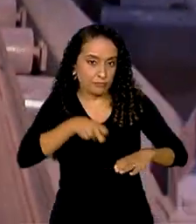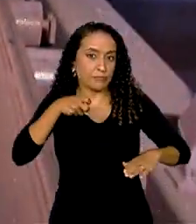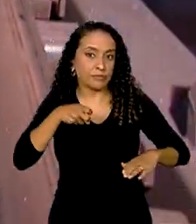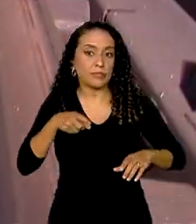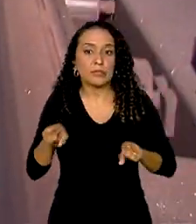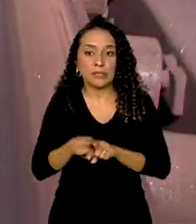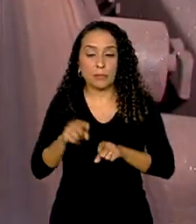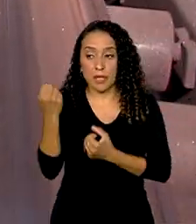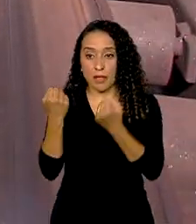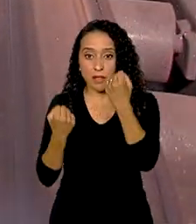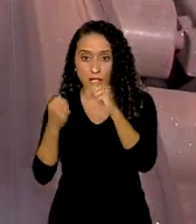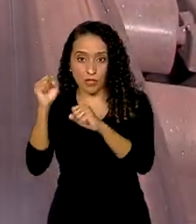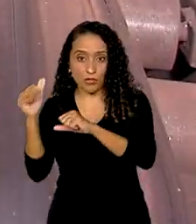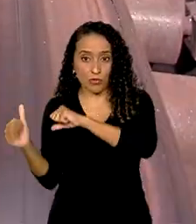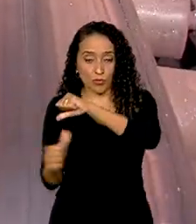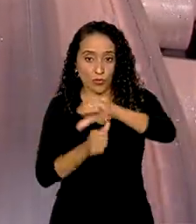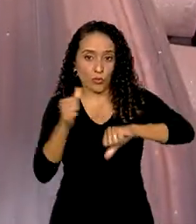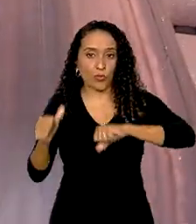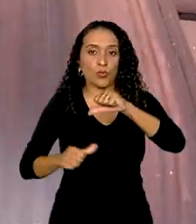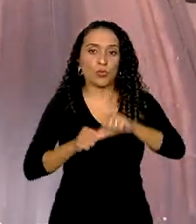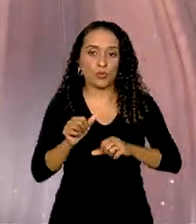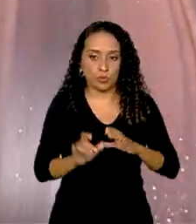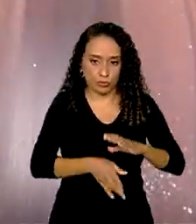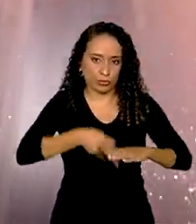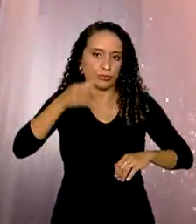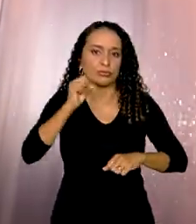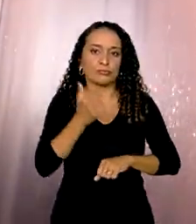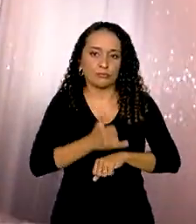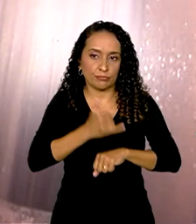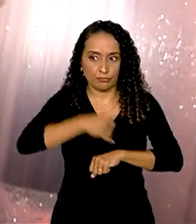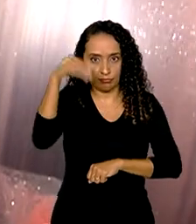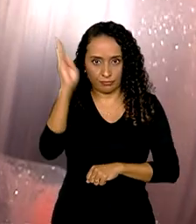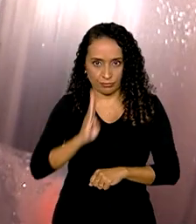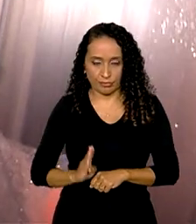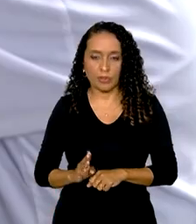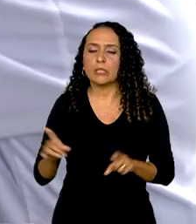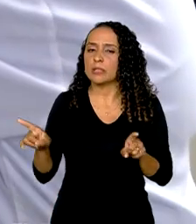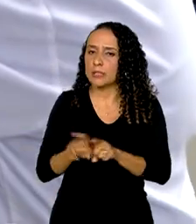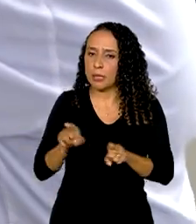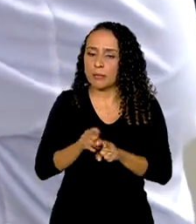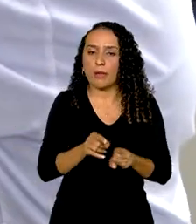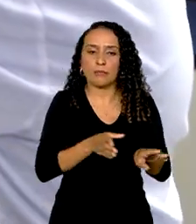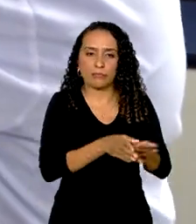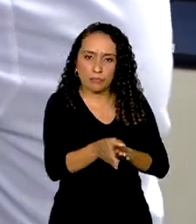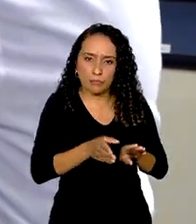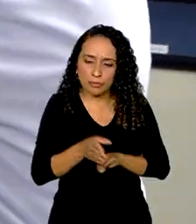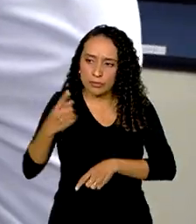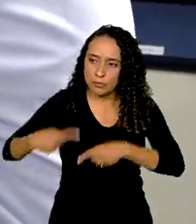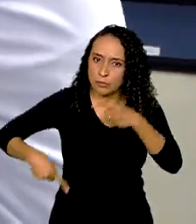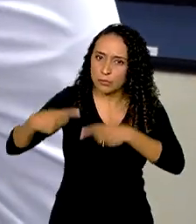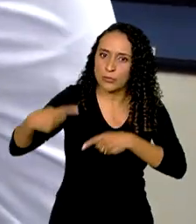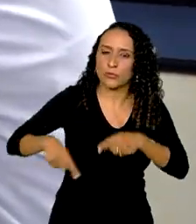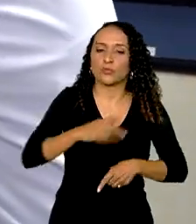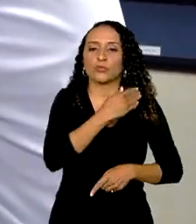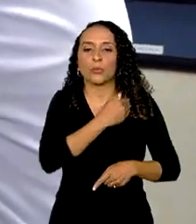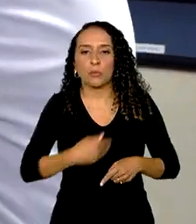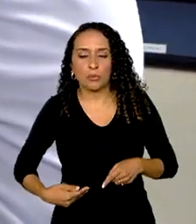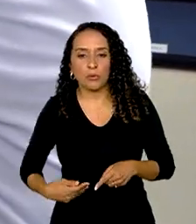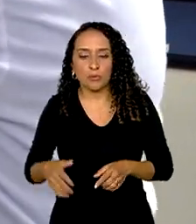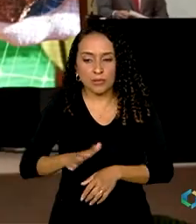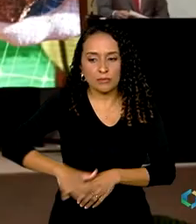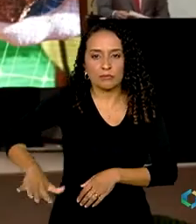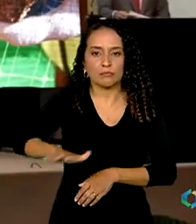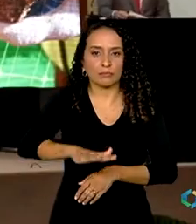e a indústria de transformação mineral brasileiras, além de orientar políticas públicas voltadas ao